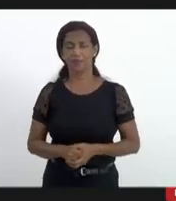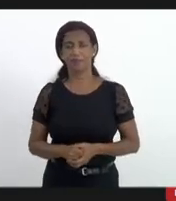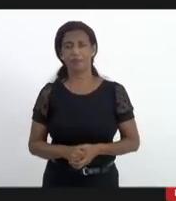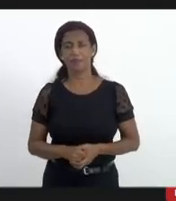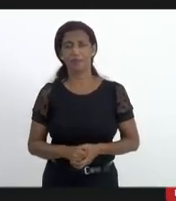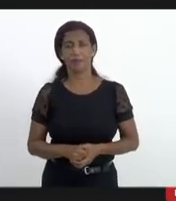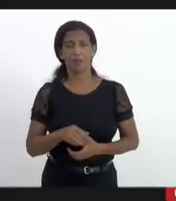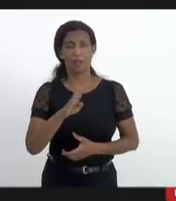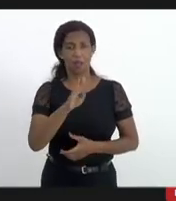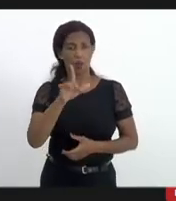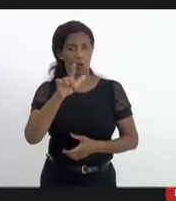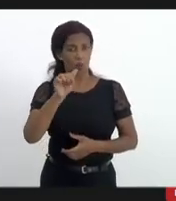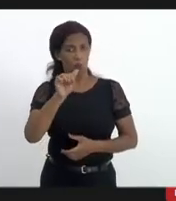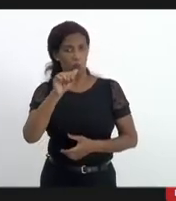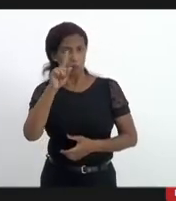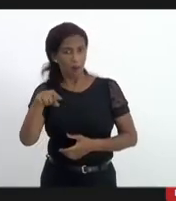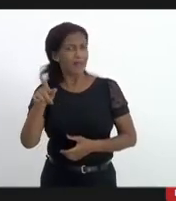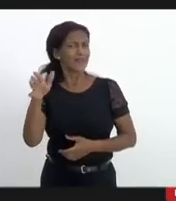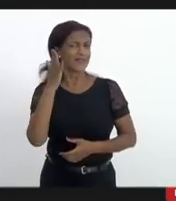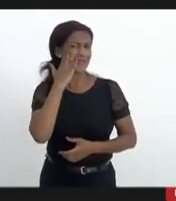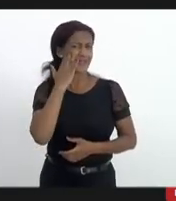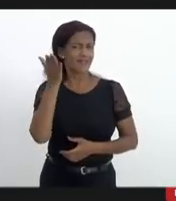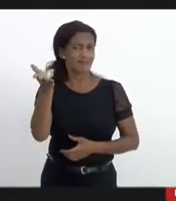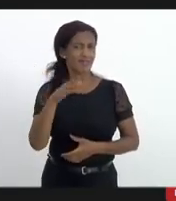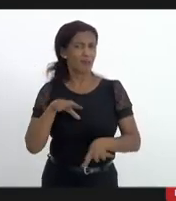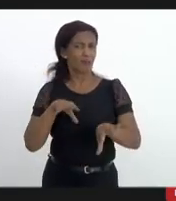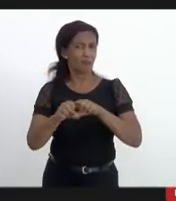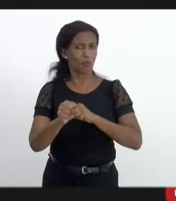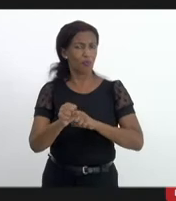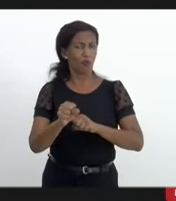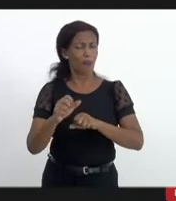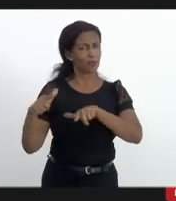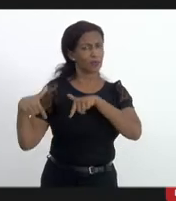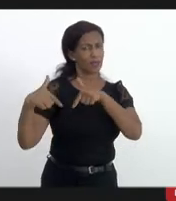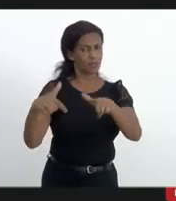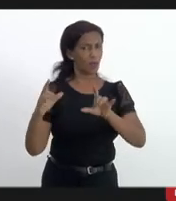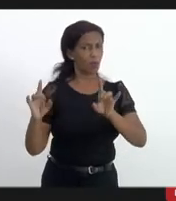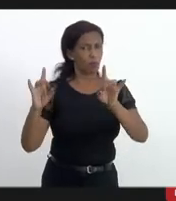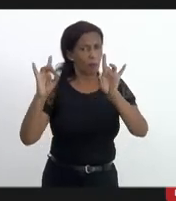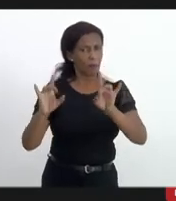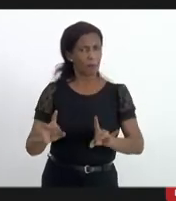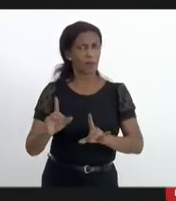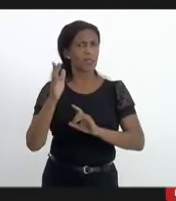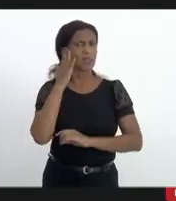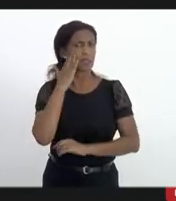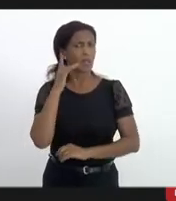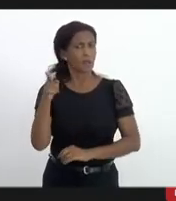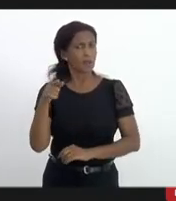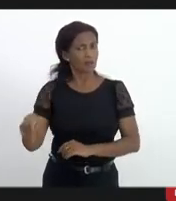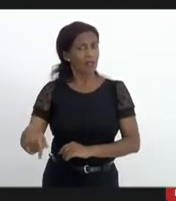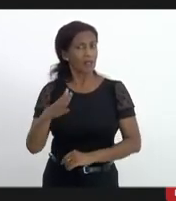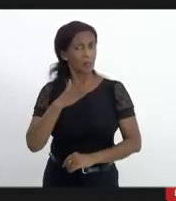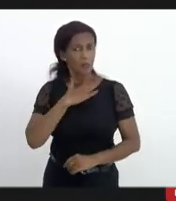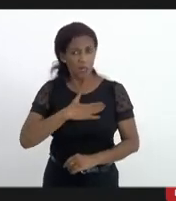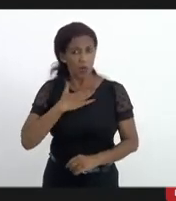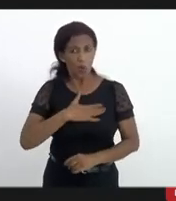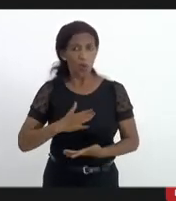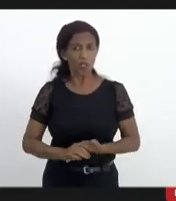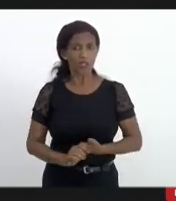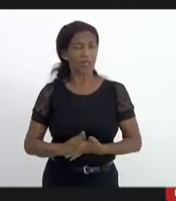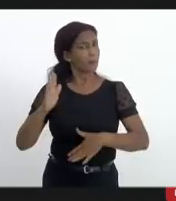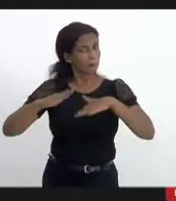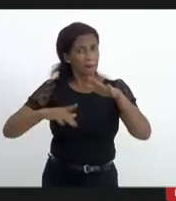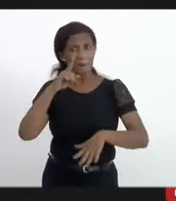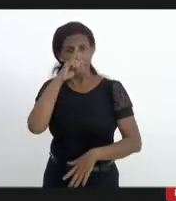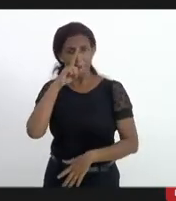o Blas está nativo aí sabe mais do que ninguém o cara formado em operações especiais o cara está ali porque gosta correndo todos os riscos